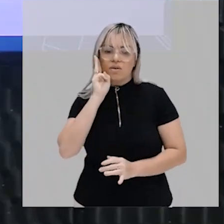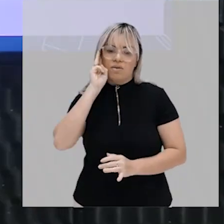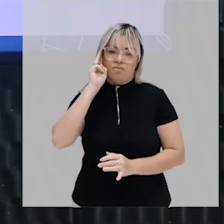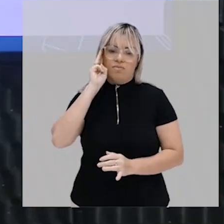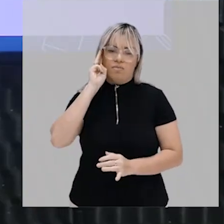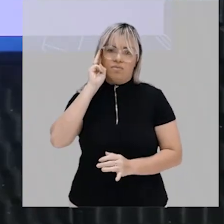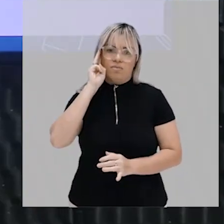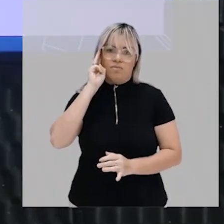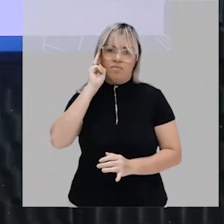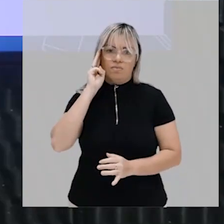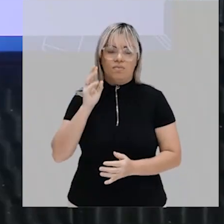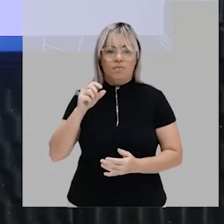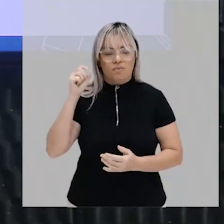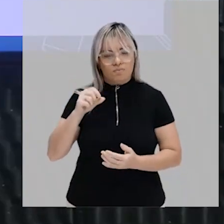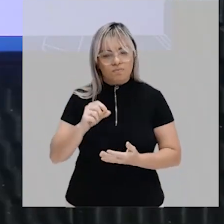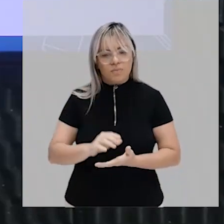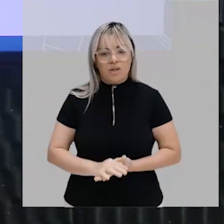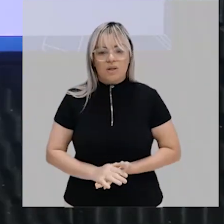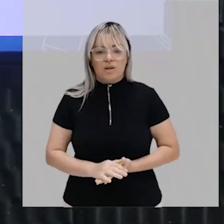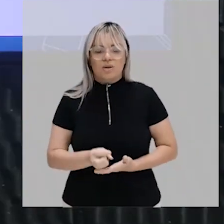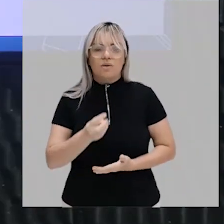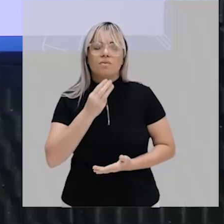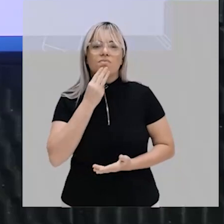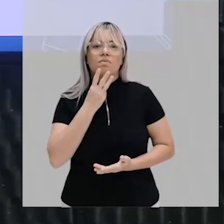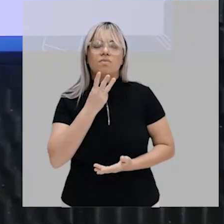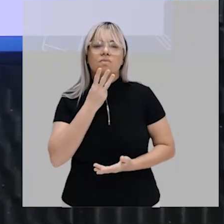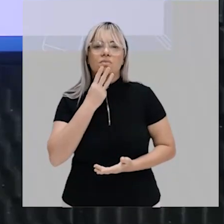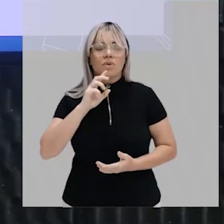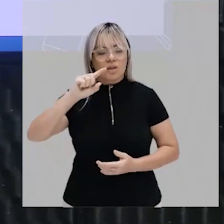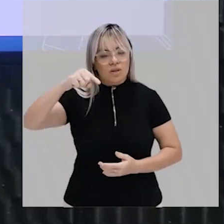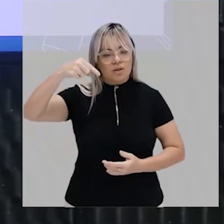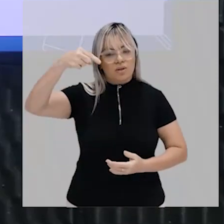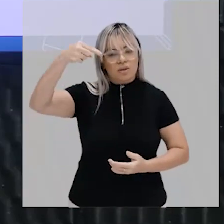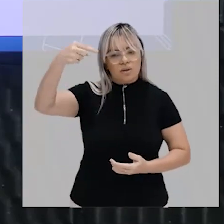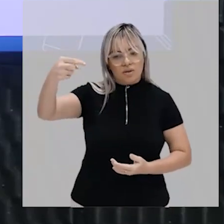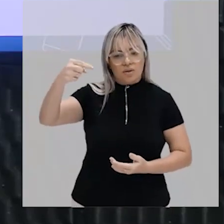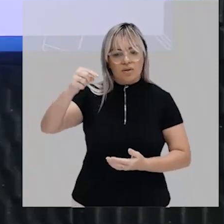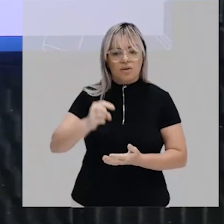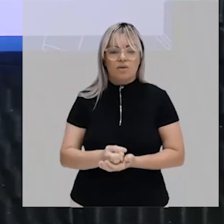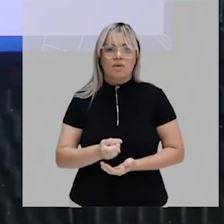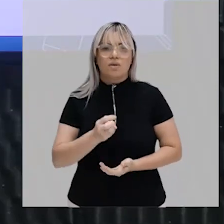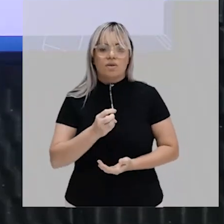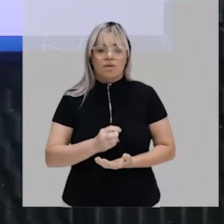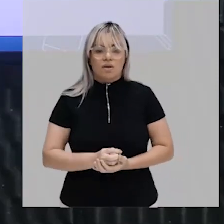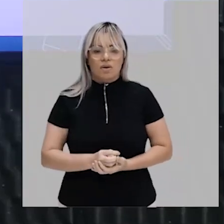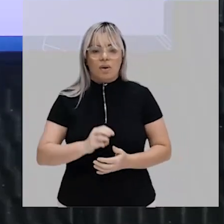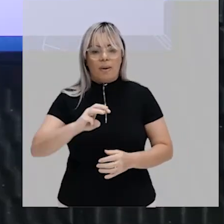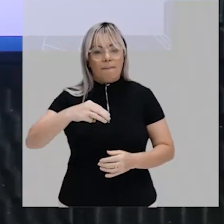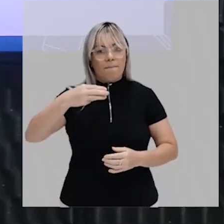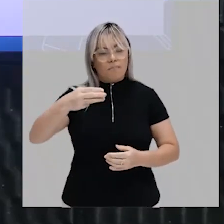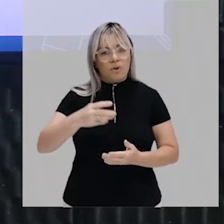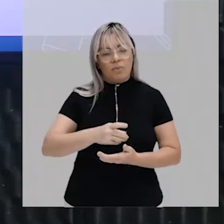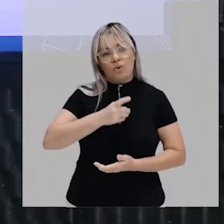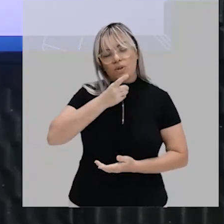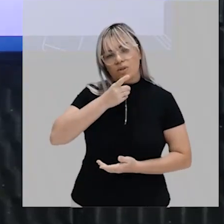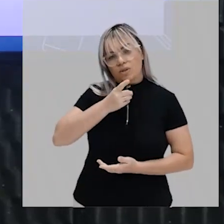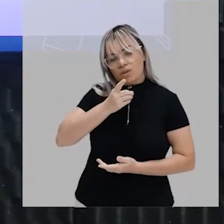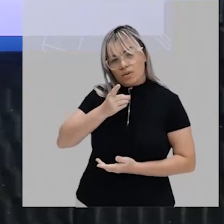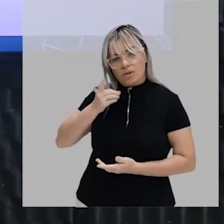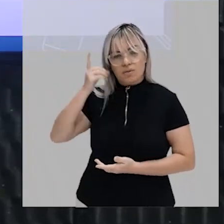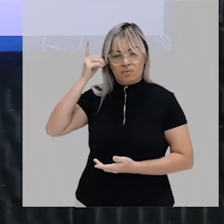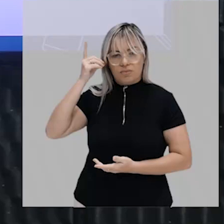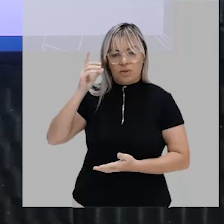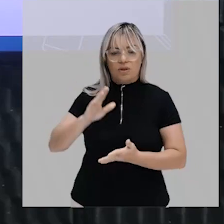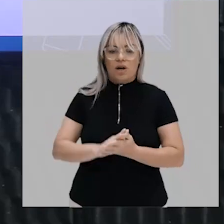Durkheim e depois Max Weber e aí a encerra esse conteúdo de Poder Político e Estado